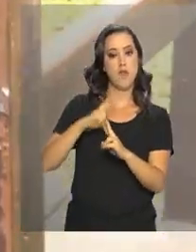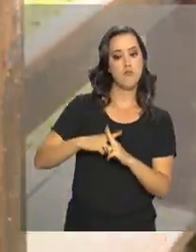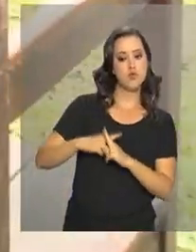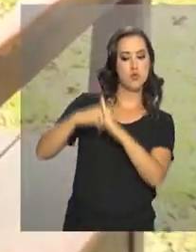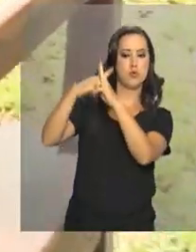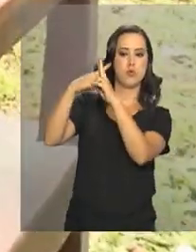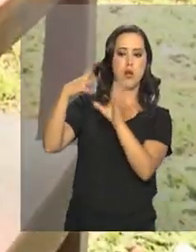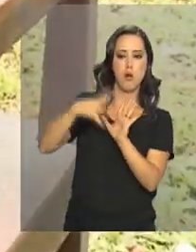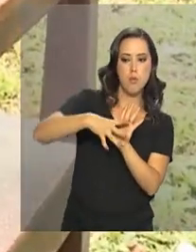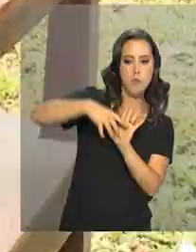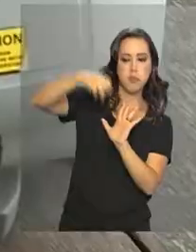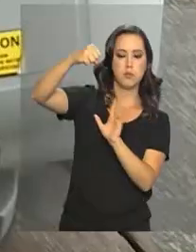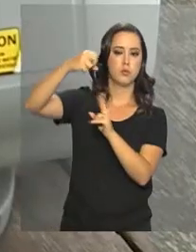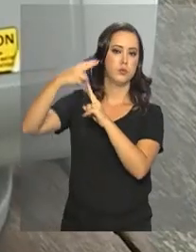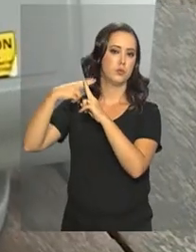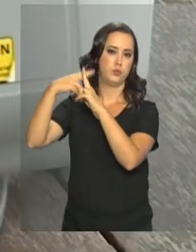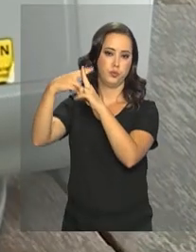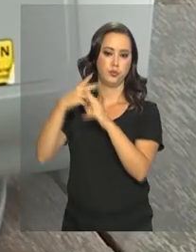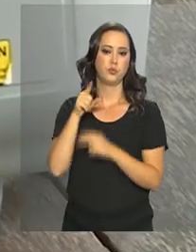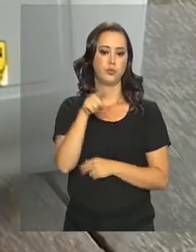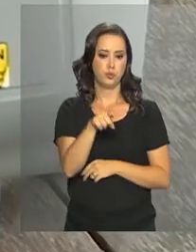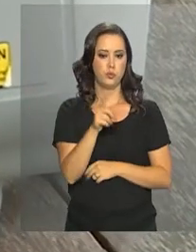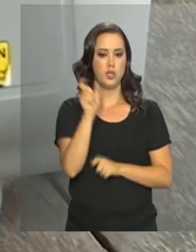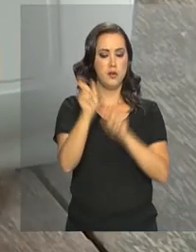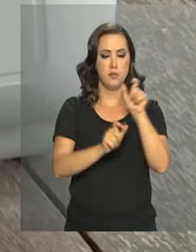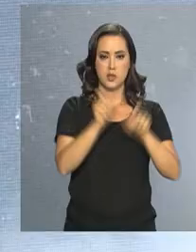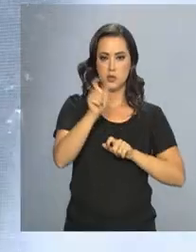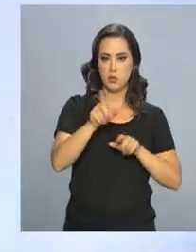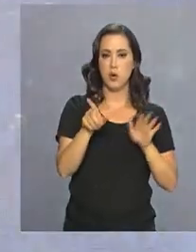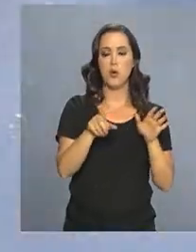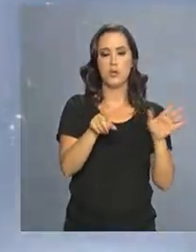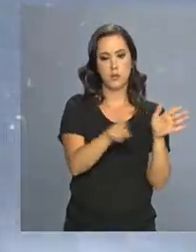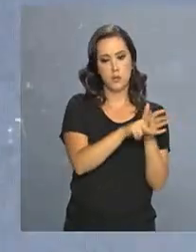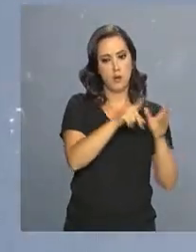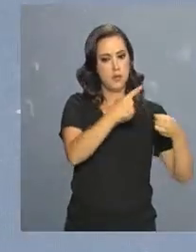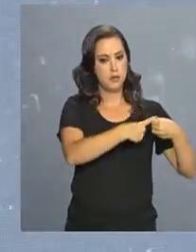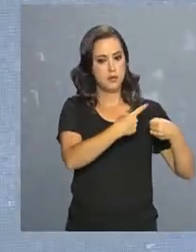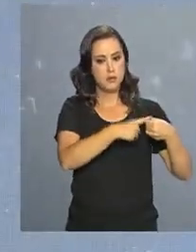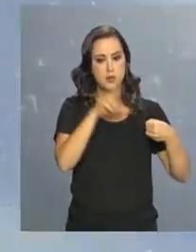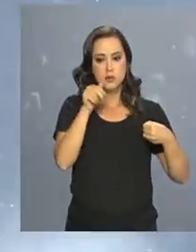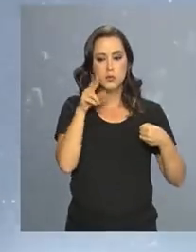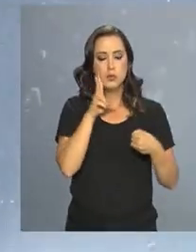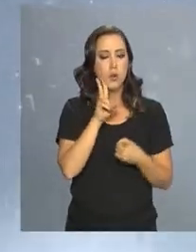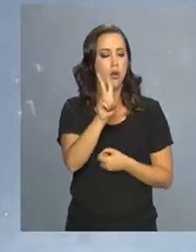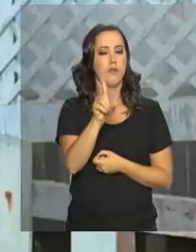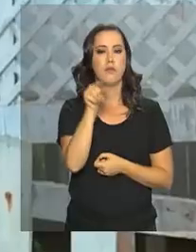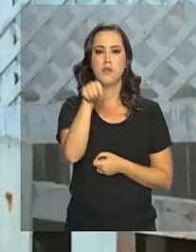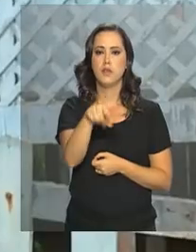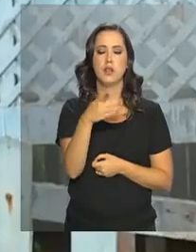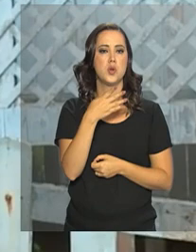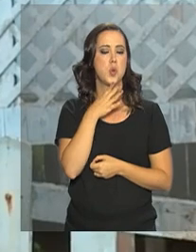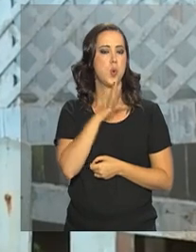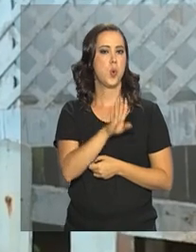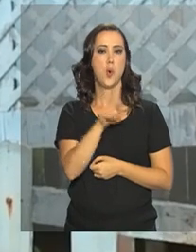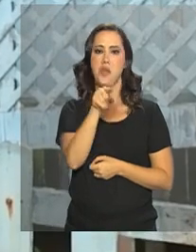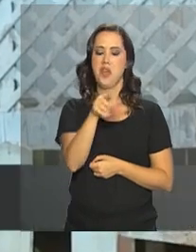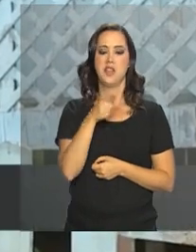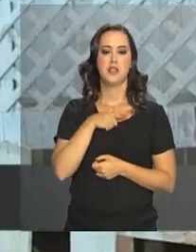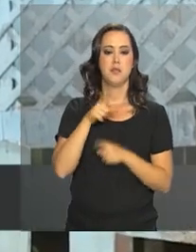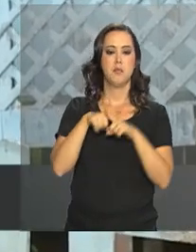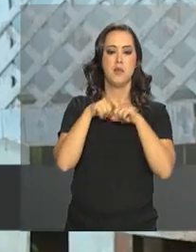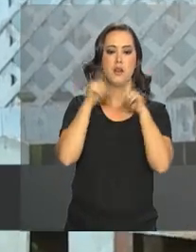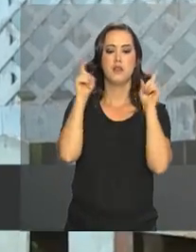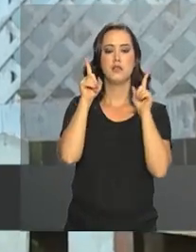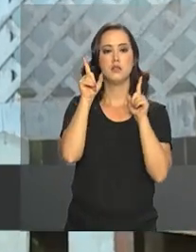satélite. Esse equipamento, o pessoal da cidade, onde já tem internet lá, eles nunca viram, tem total desconhecimento.